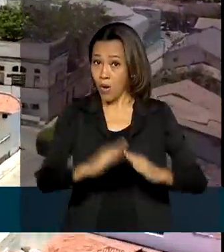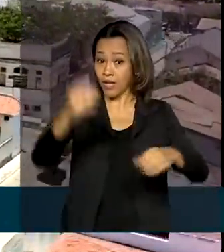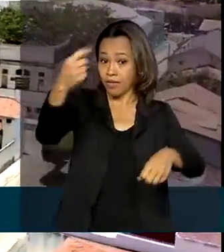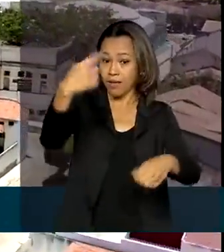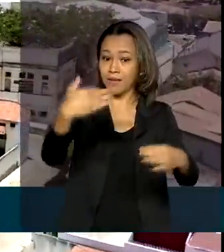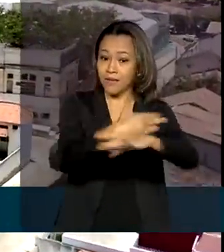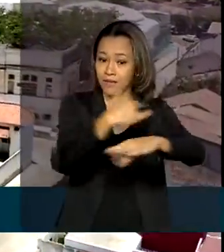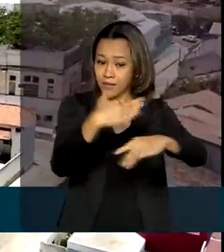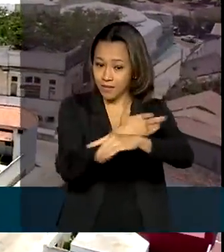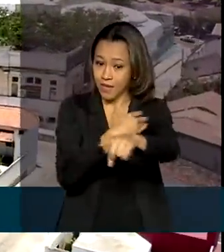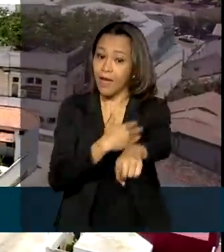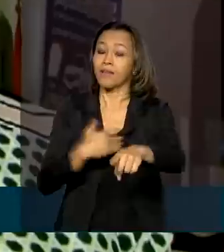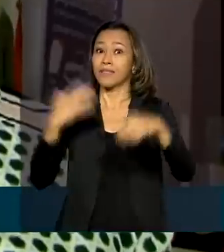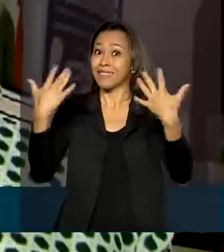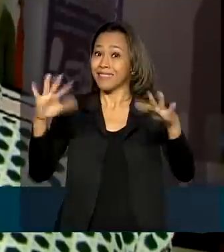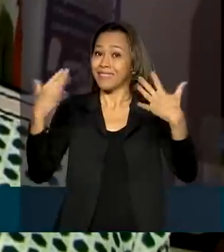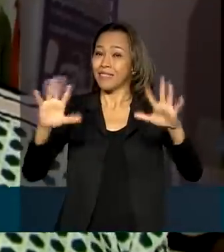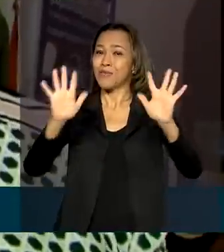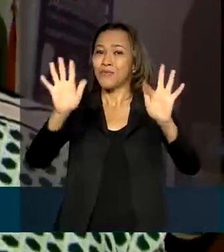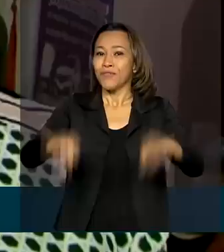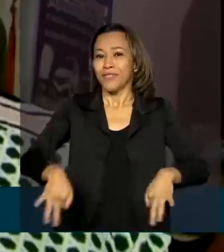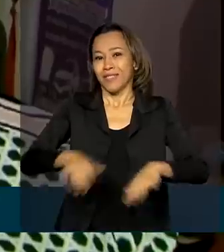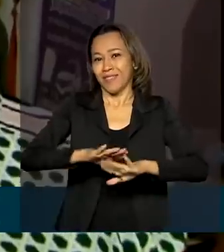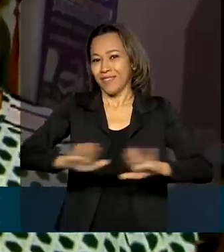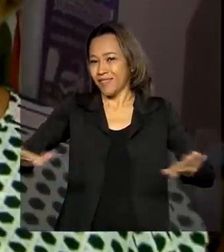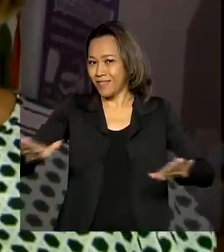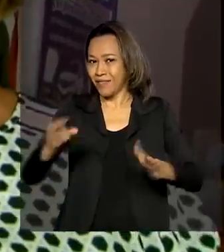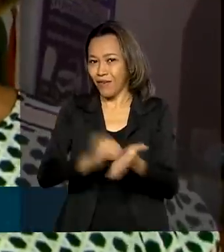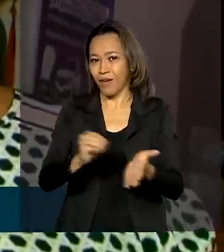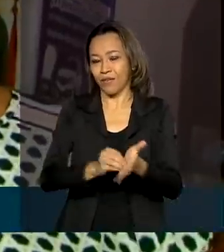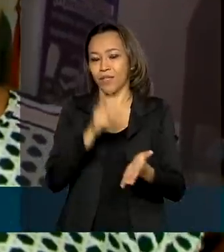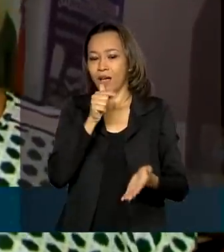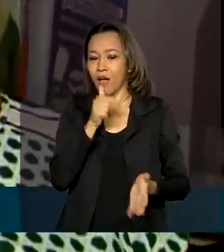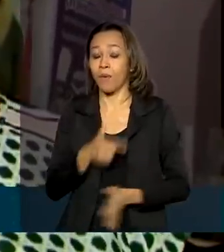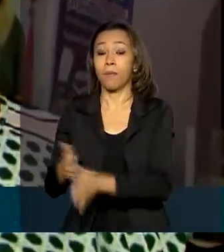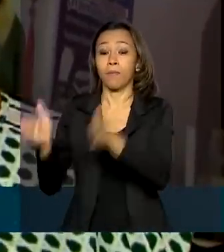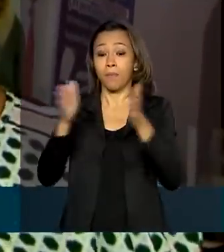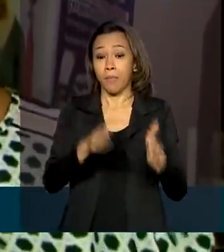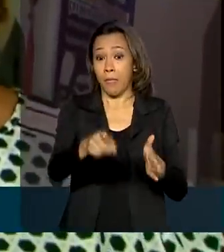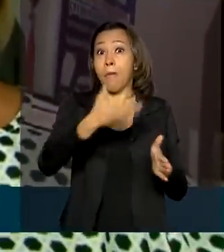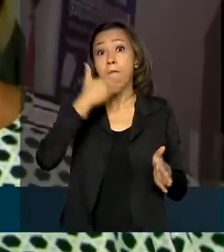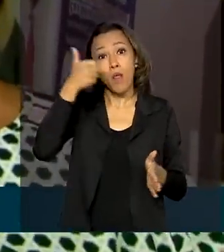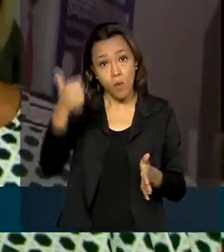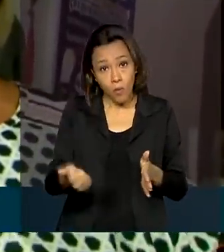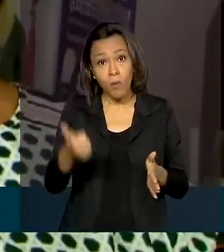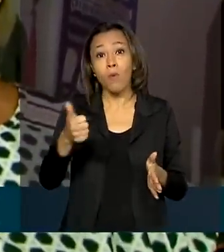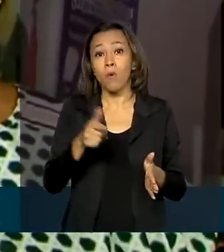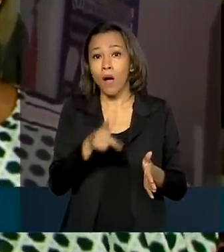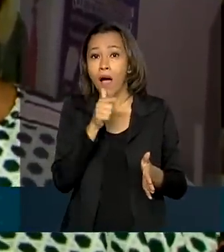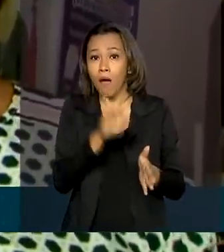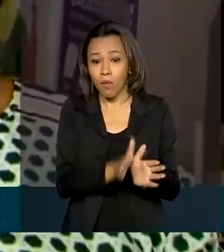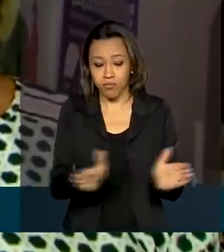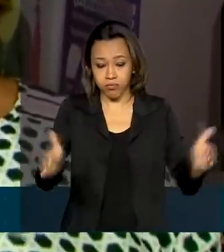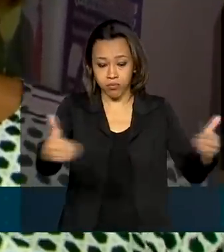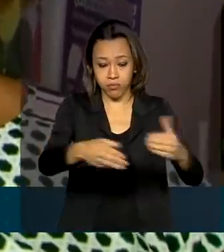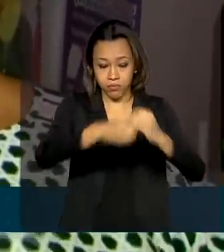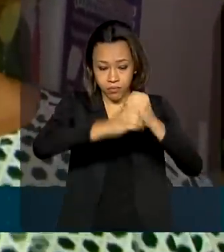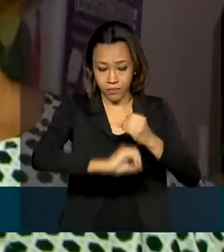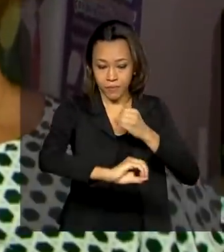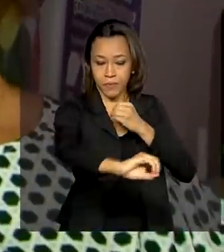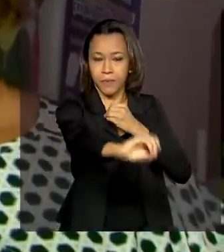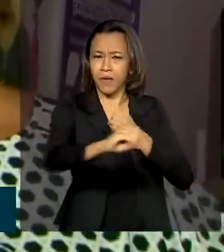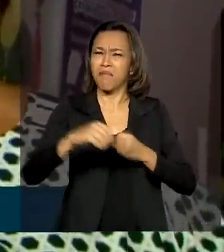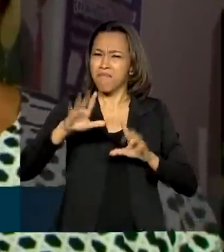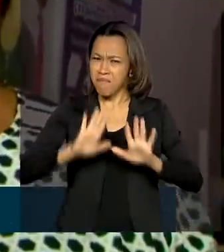fim do risco de racionamento. A água aqui melhorou muito depois da adutora, mas aqui a região é muito